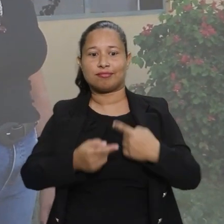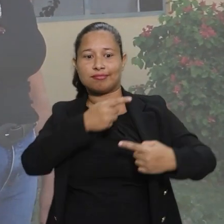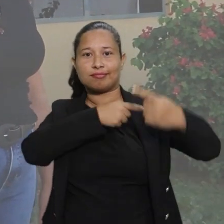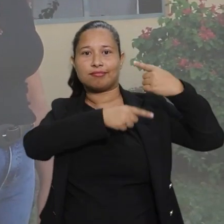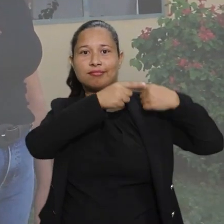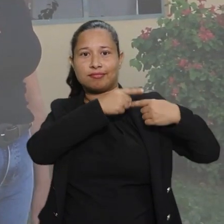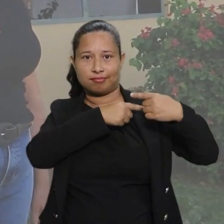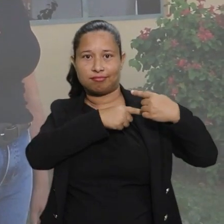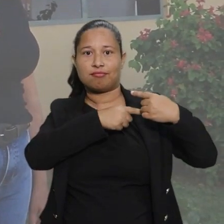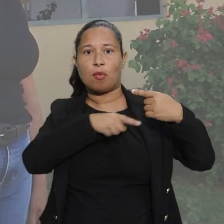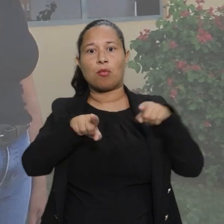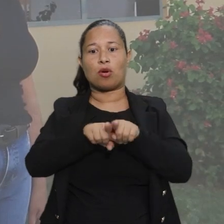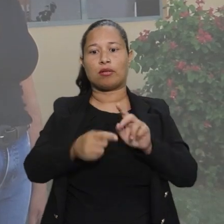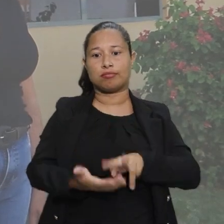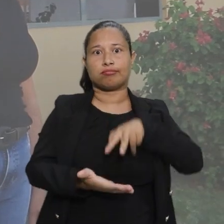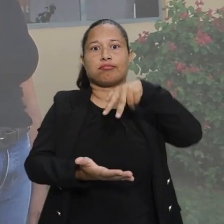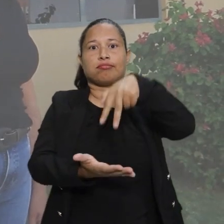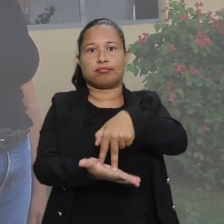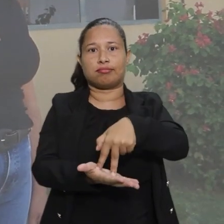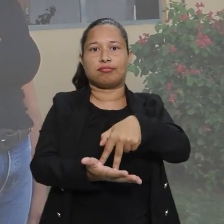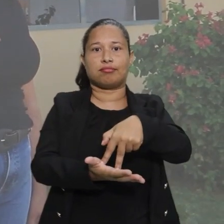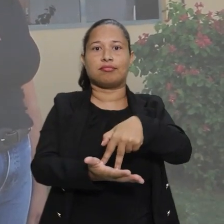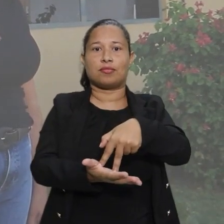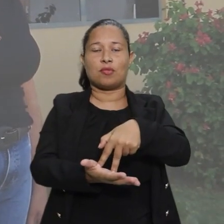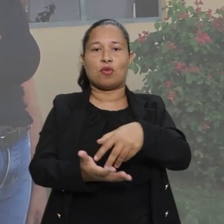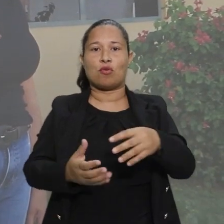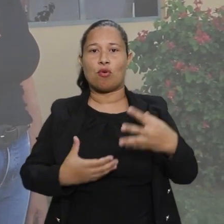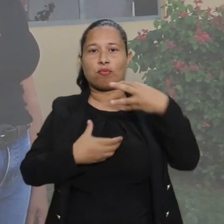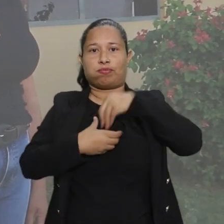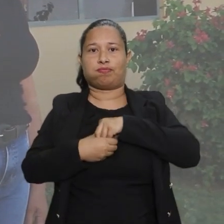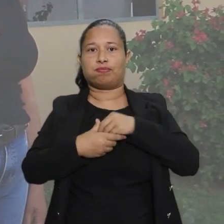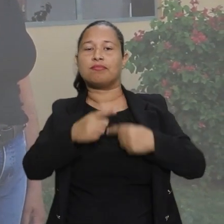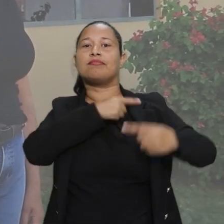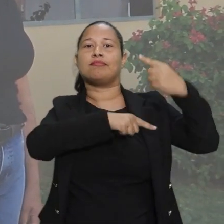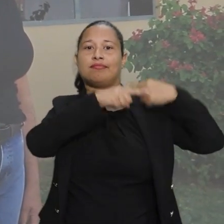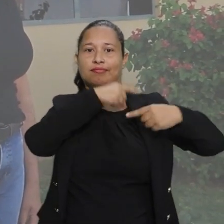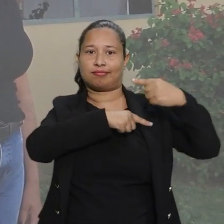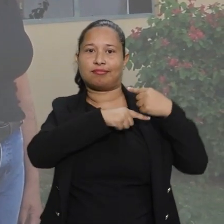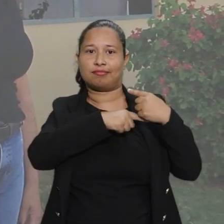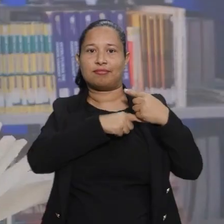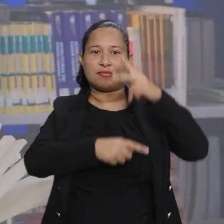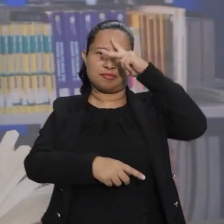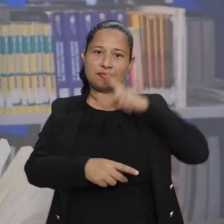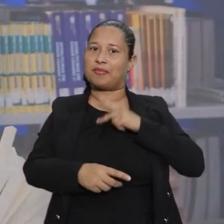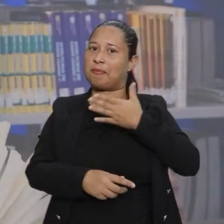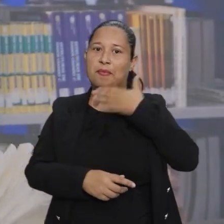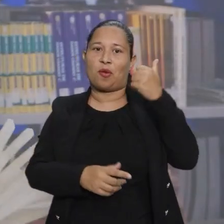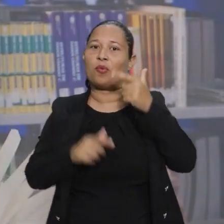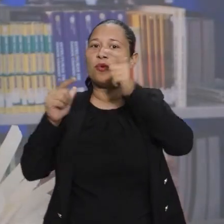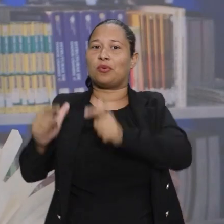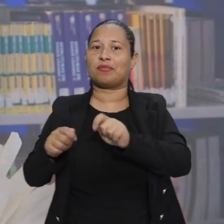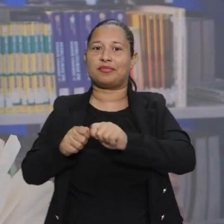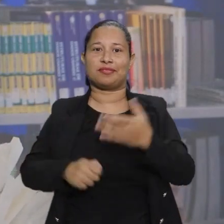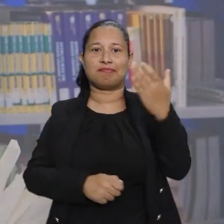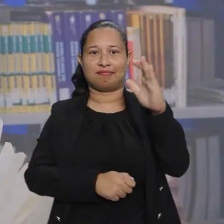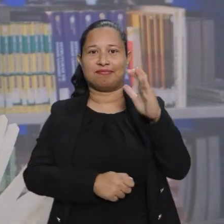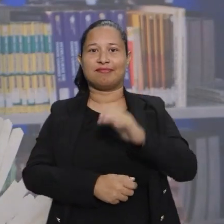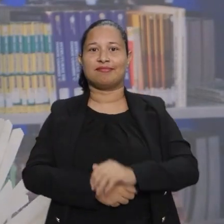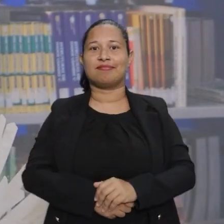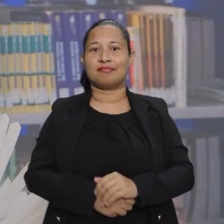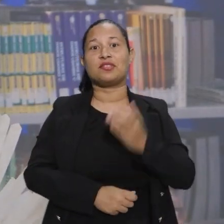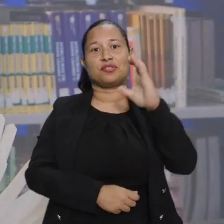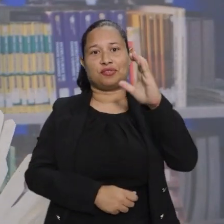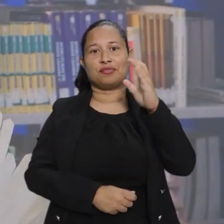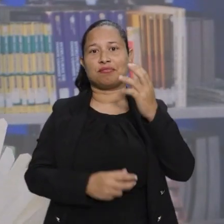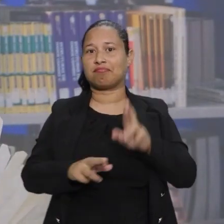com minha ancestralidade, porque quando eu entro aqui eu trago comigo essa ancestralidade. Para mim é o melhor lugar para fazer ciência.